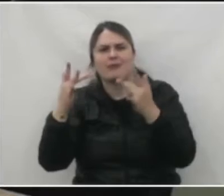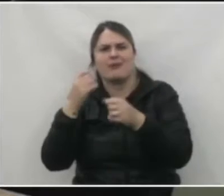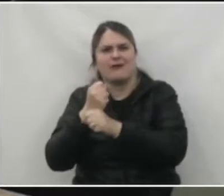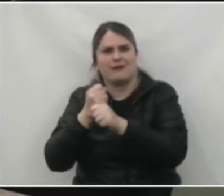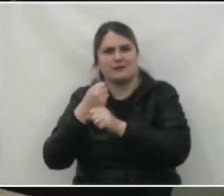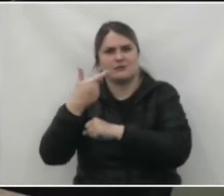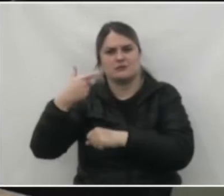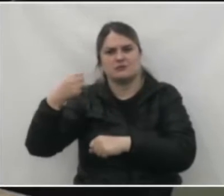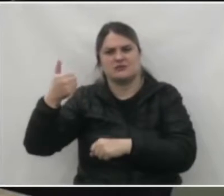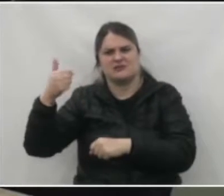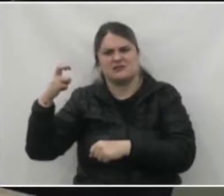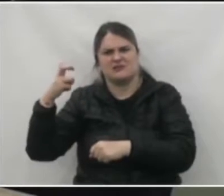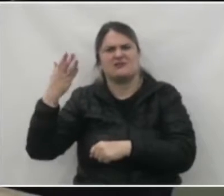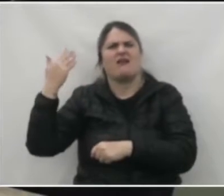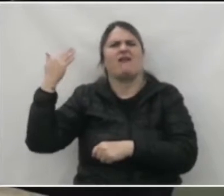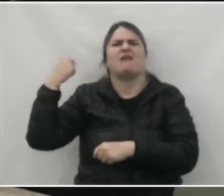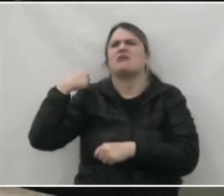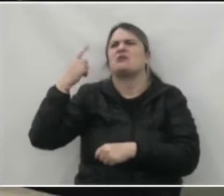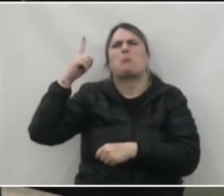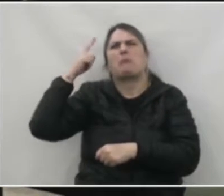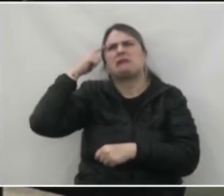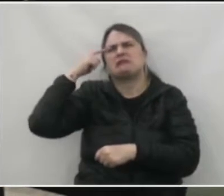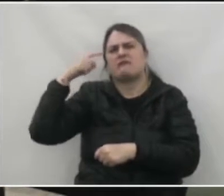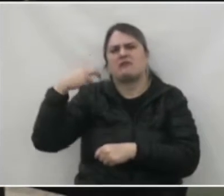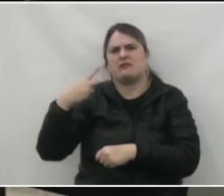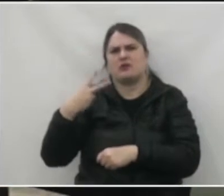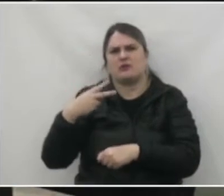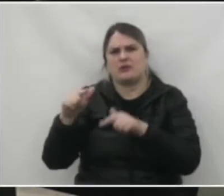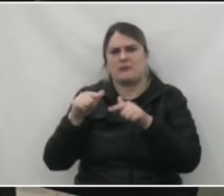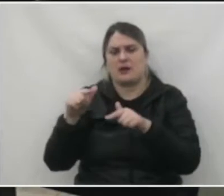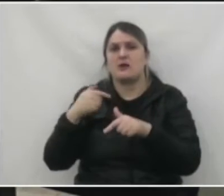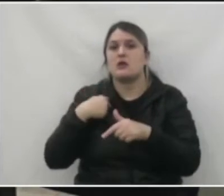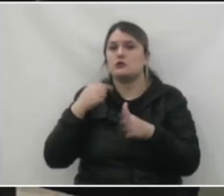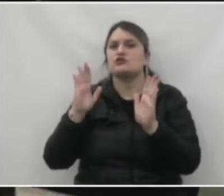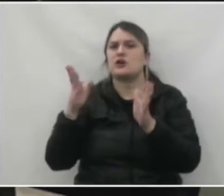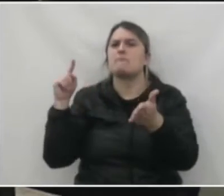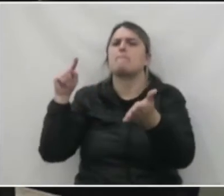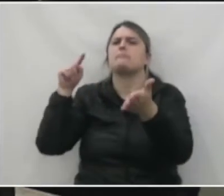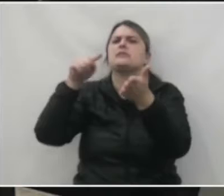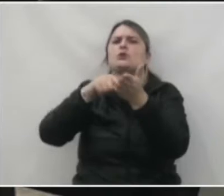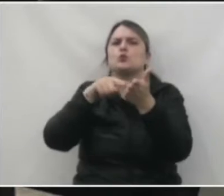quando eu nem sonhava em ser vereador, eu fiz uma denúncia lá já.